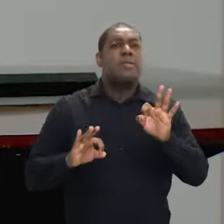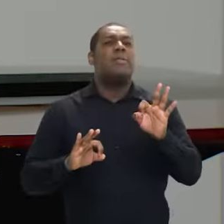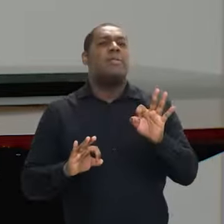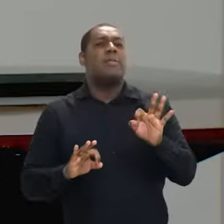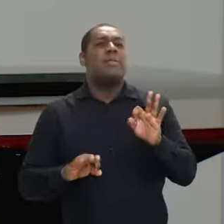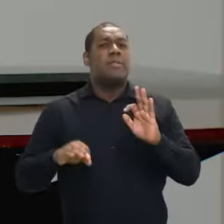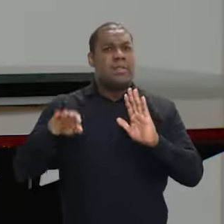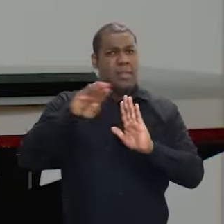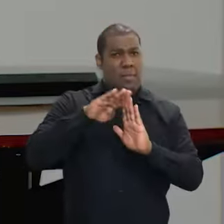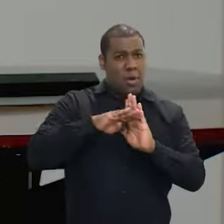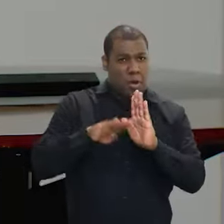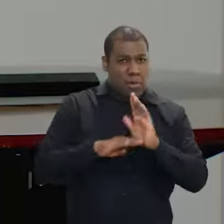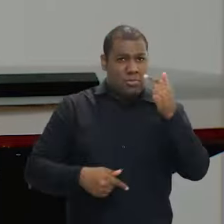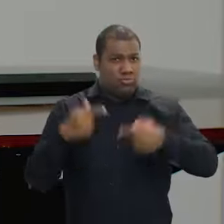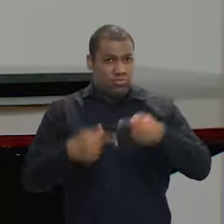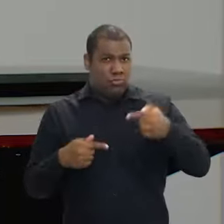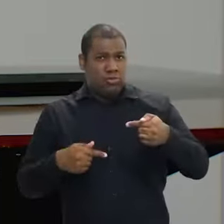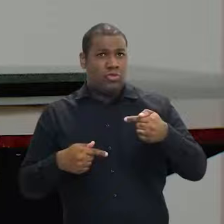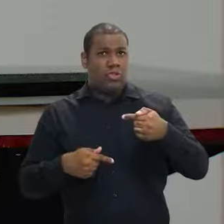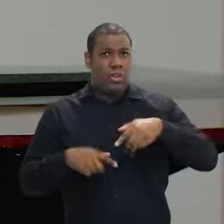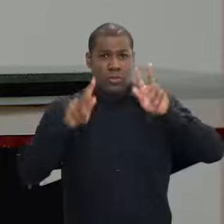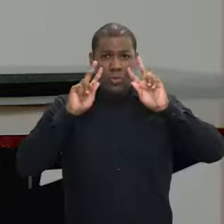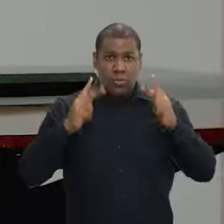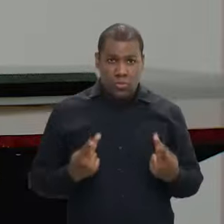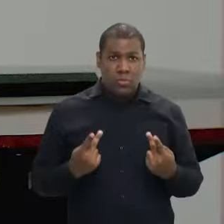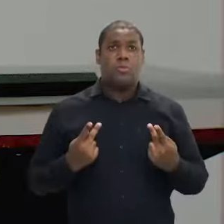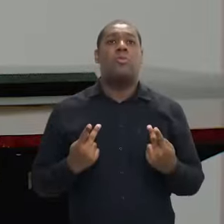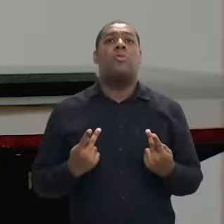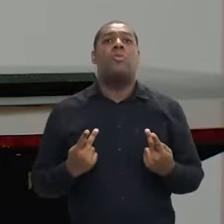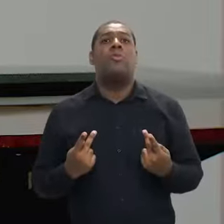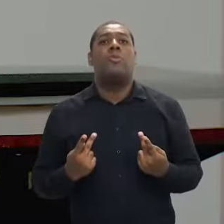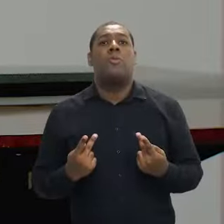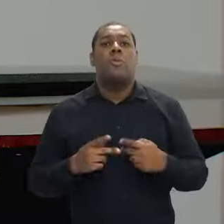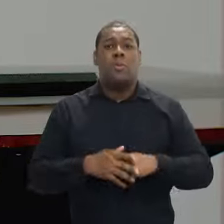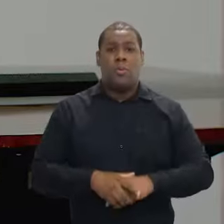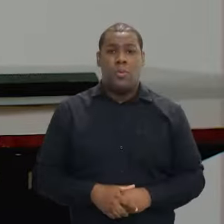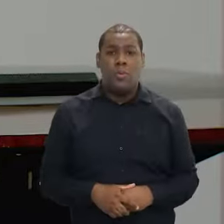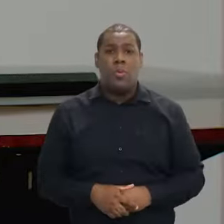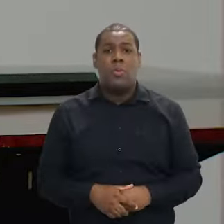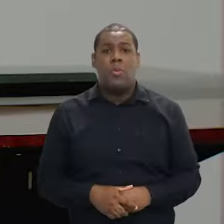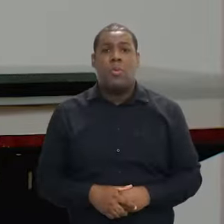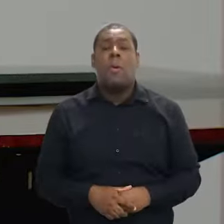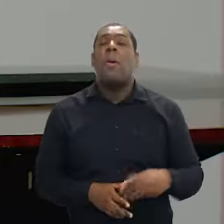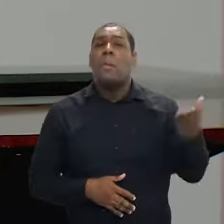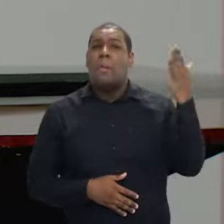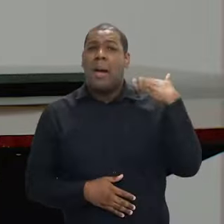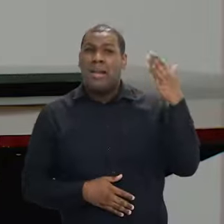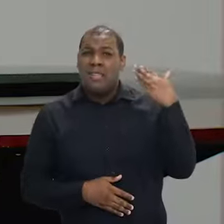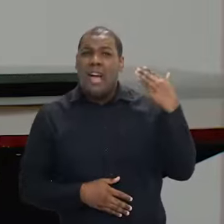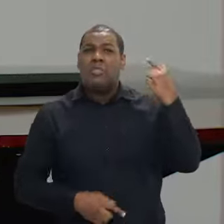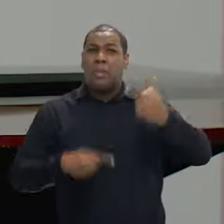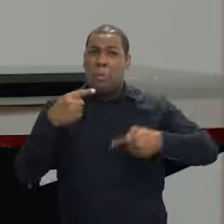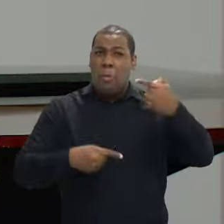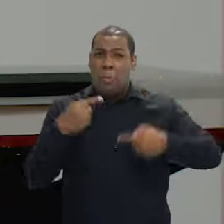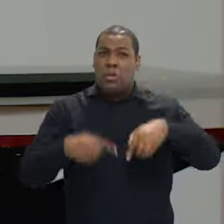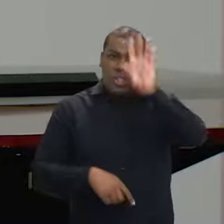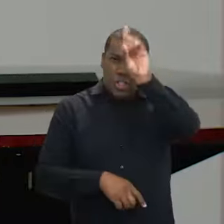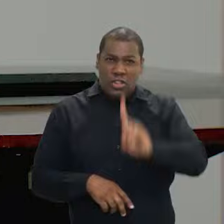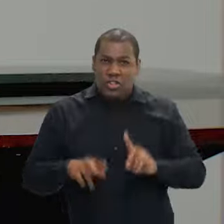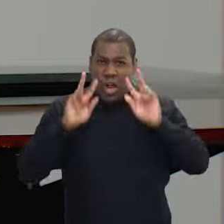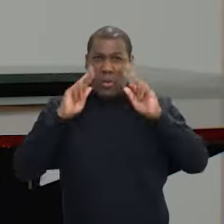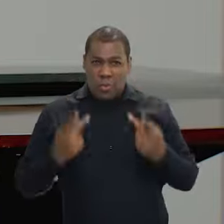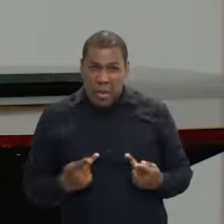direitos humanos, da reestruturação de muitas políticas que não tiveram recursos